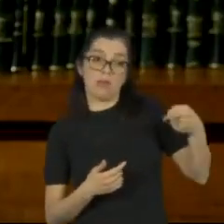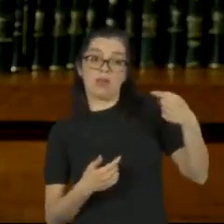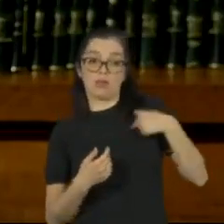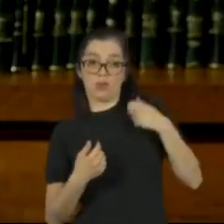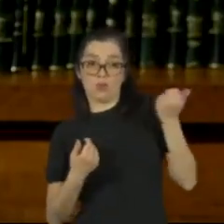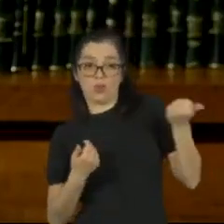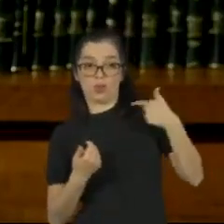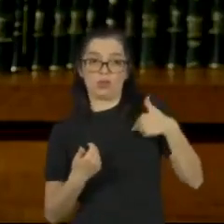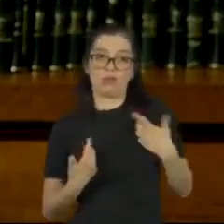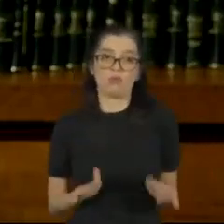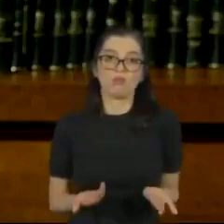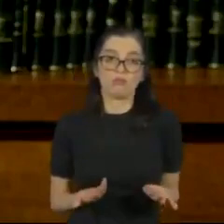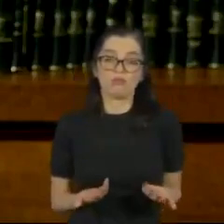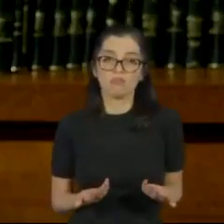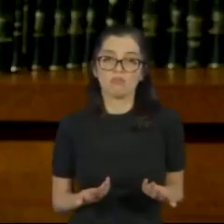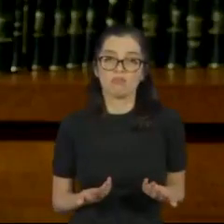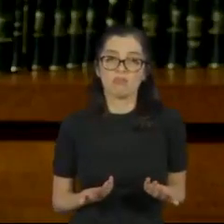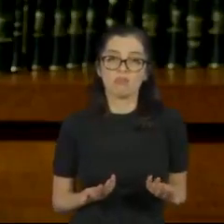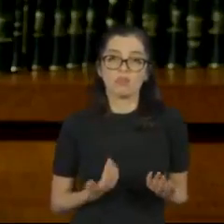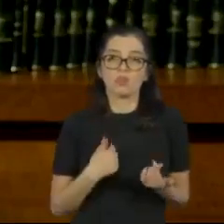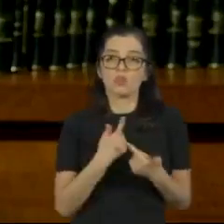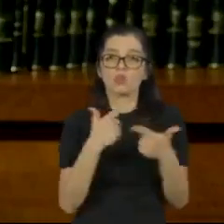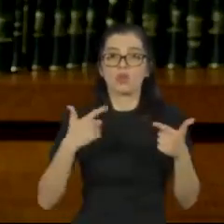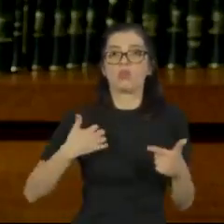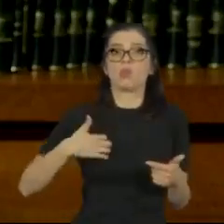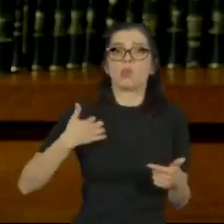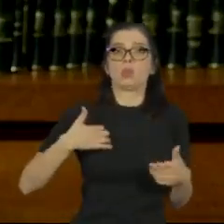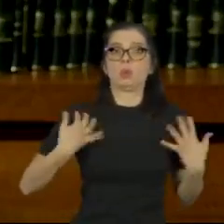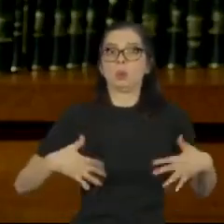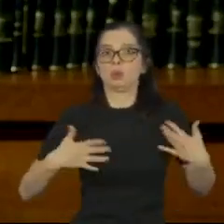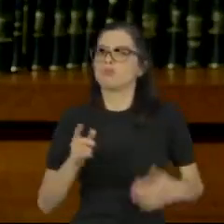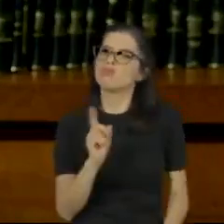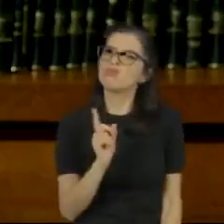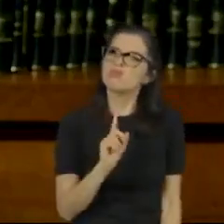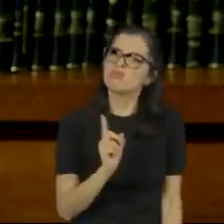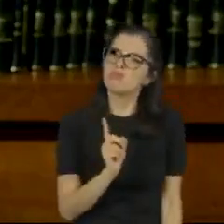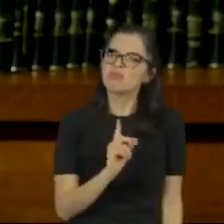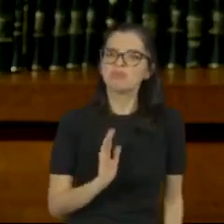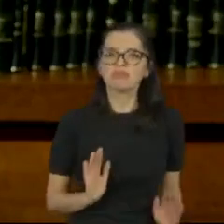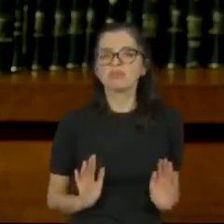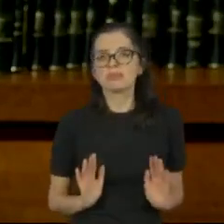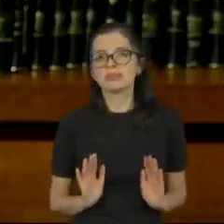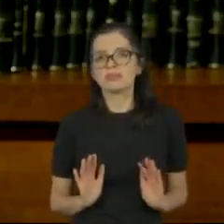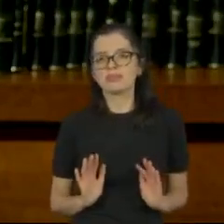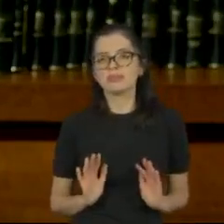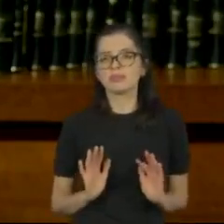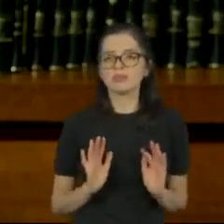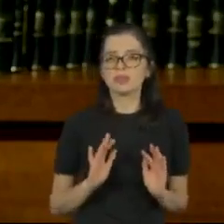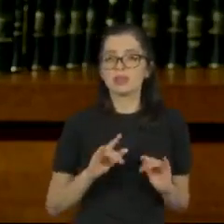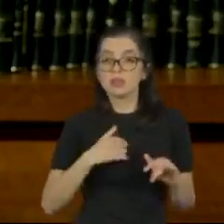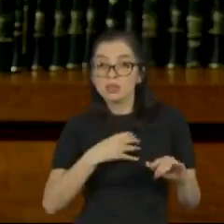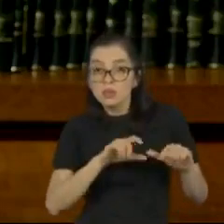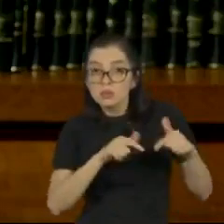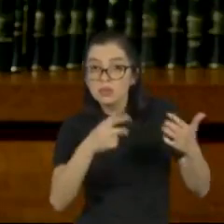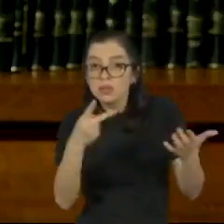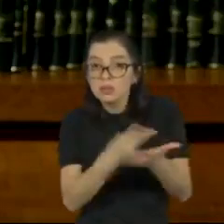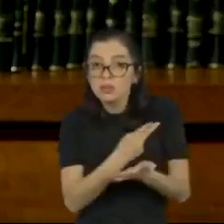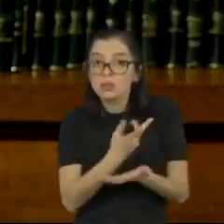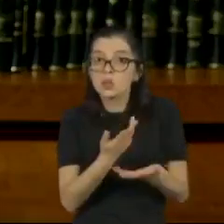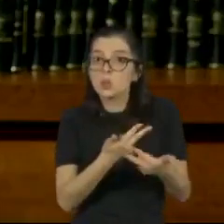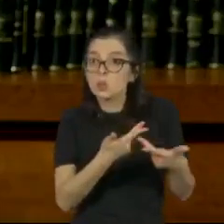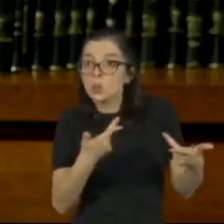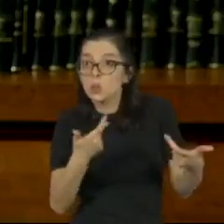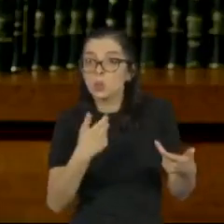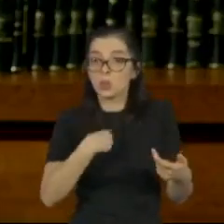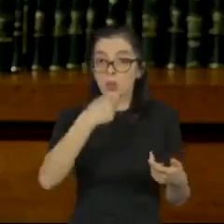isso não me comove. Eu não tenho ressentimento de ninguém. Agora, eu acho que se fez alguma coisa errada, não sou eu que